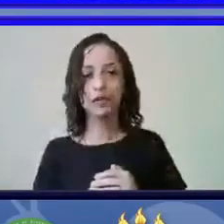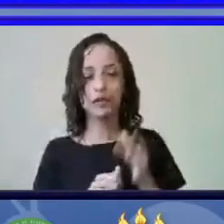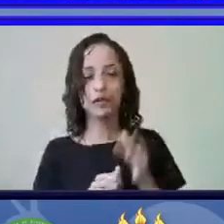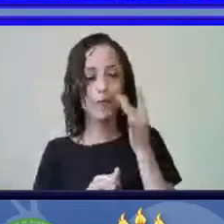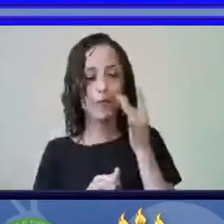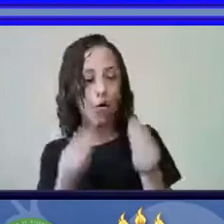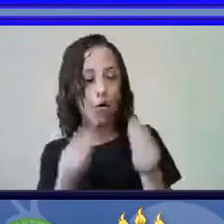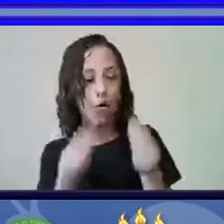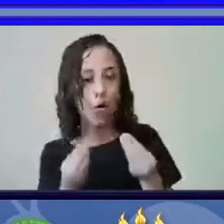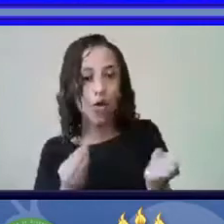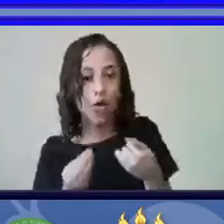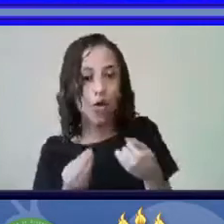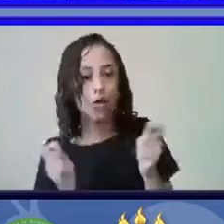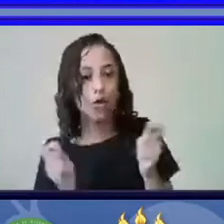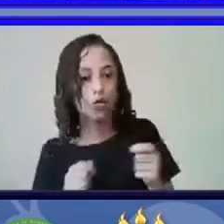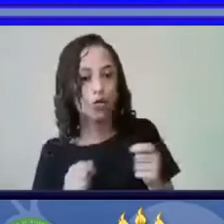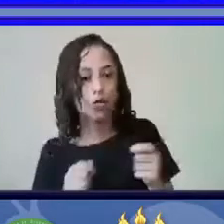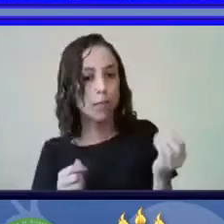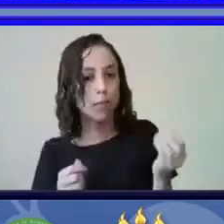possível.